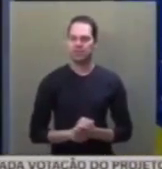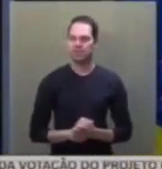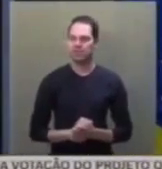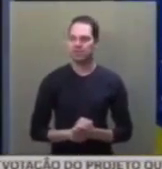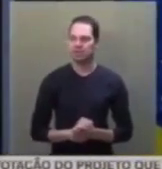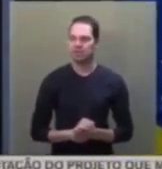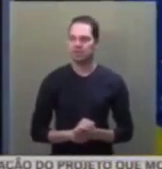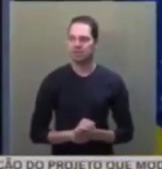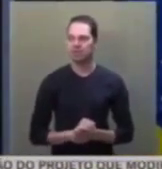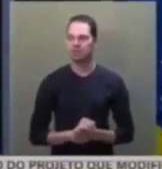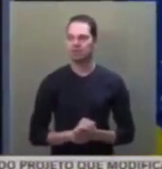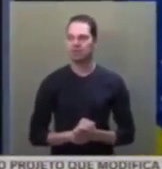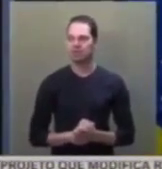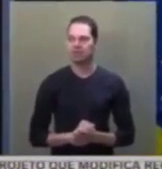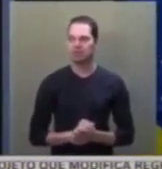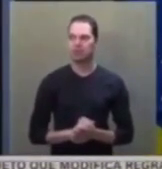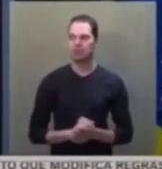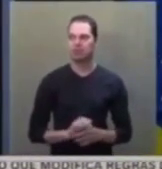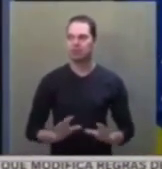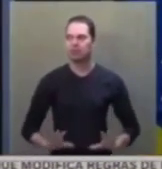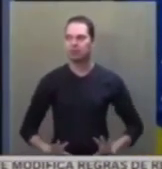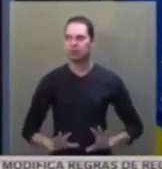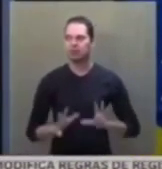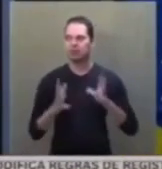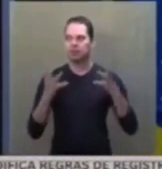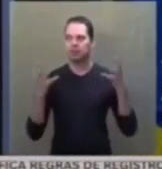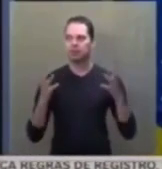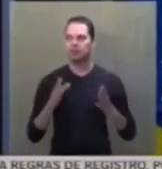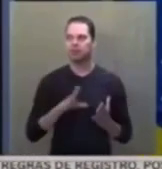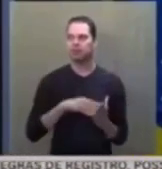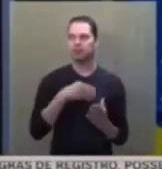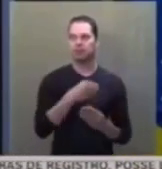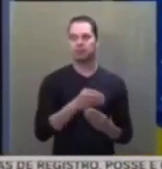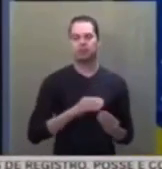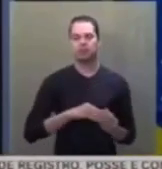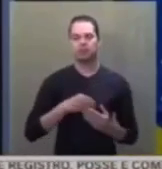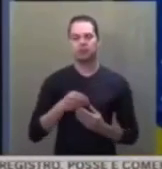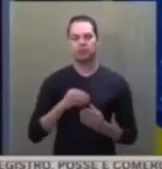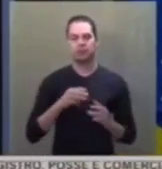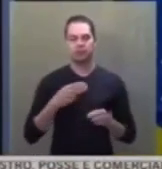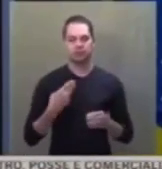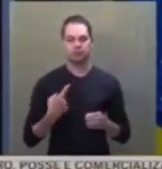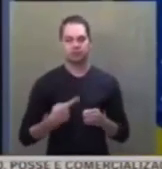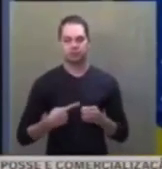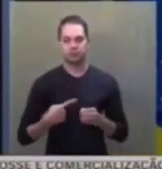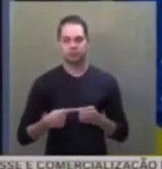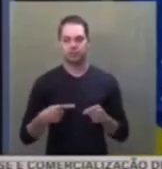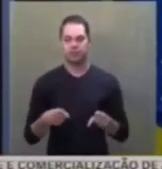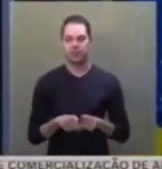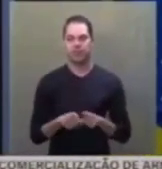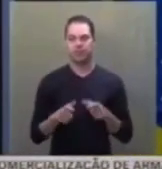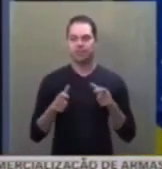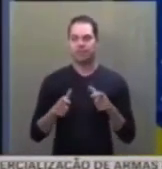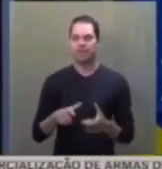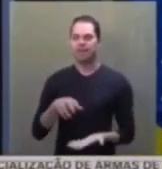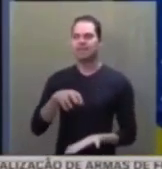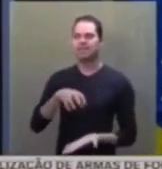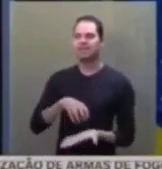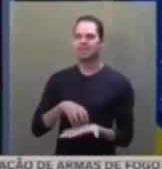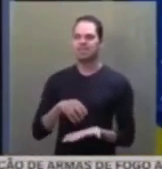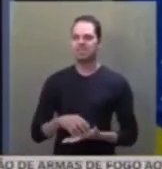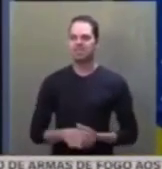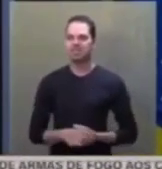FENADI, um dos eventos que marcam o calendário do município e da região, pois é alicerçada na